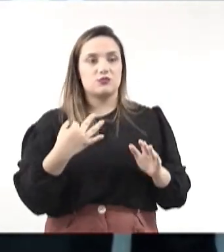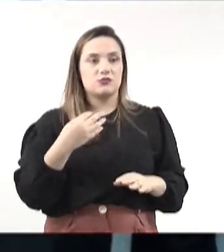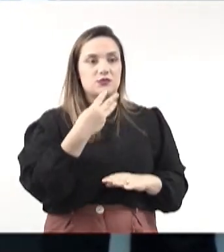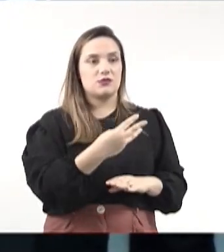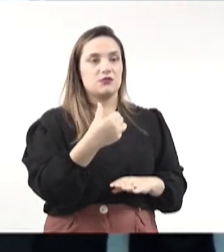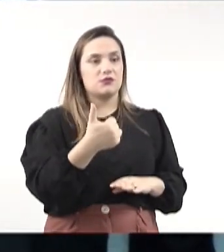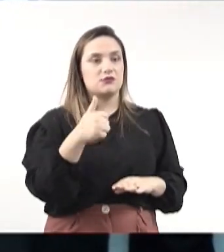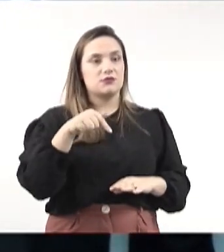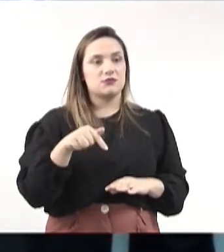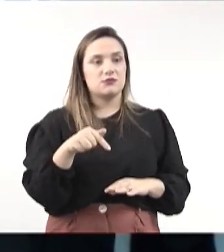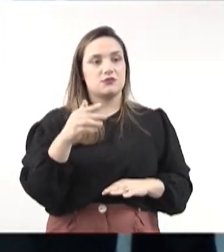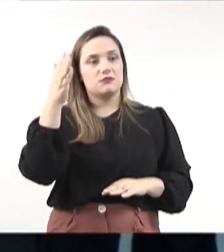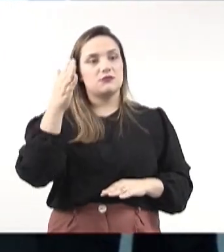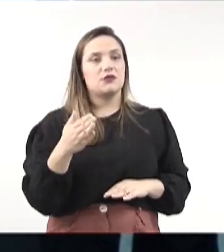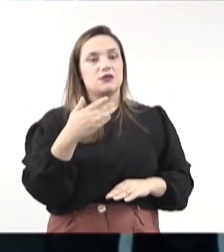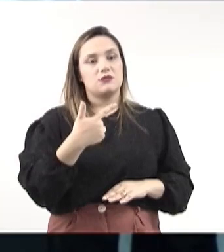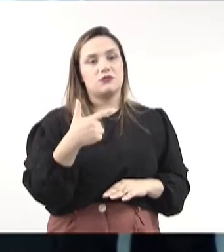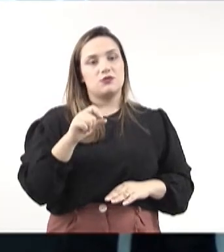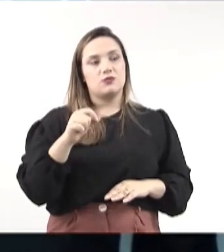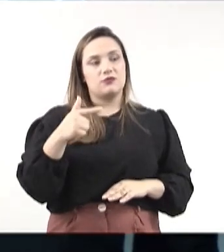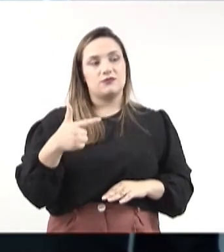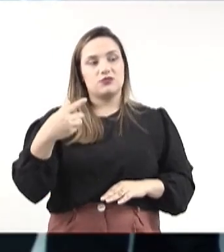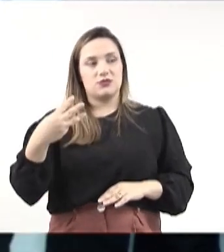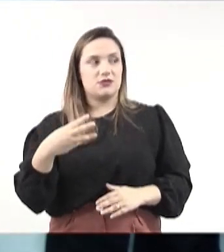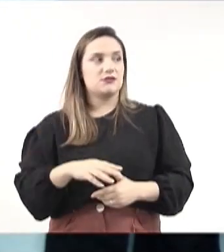317, barra 2023.